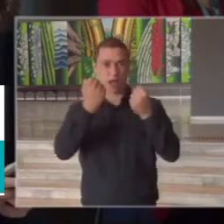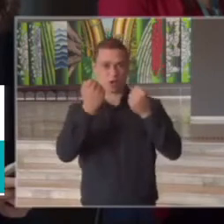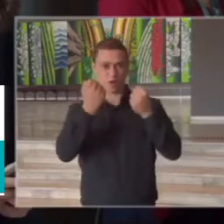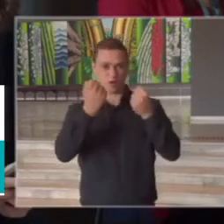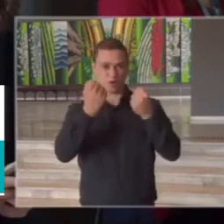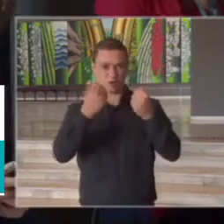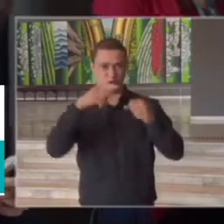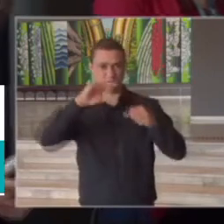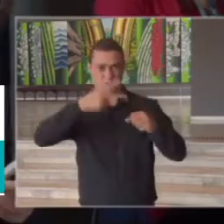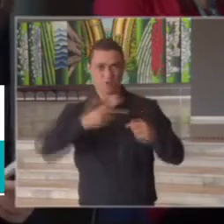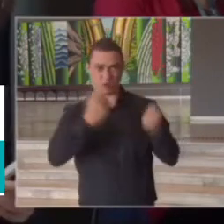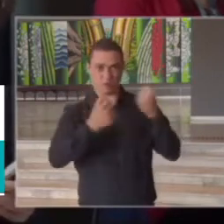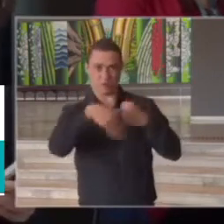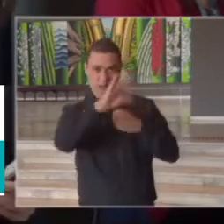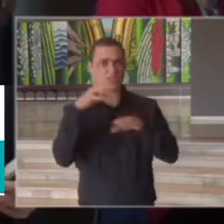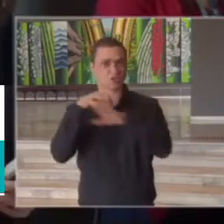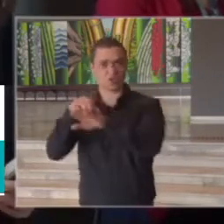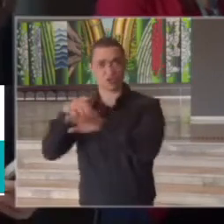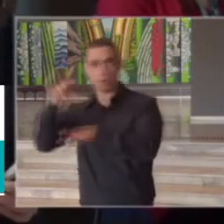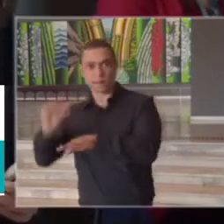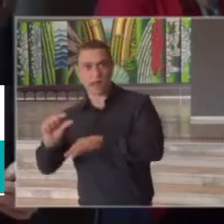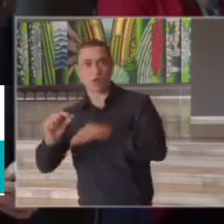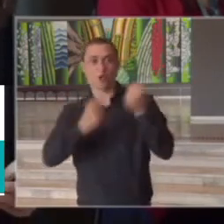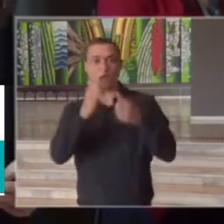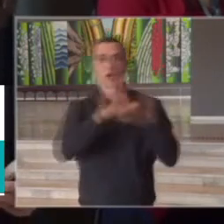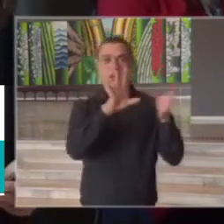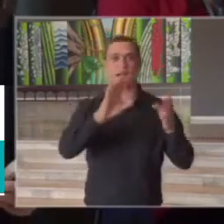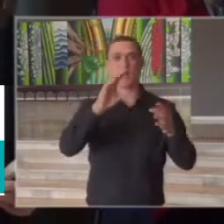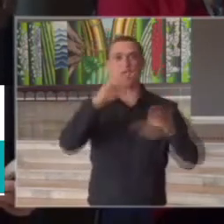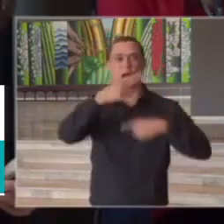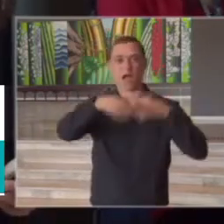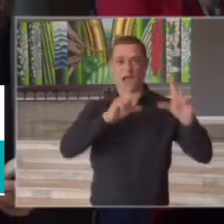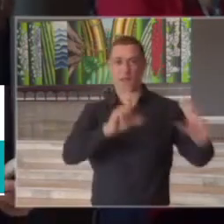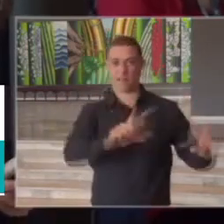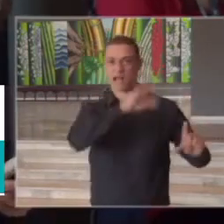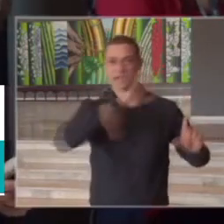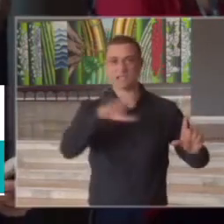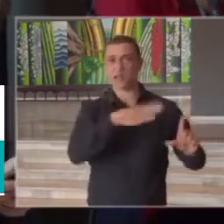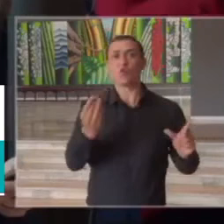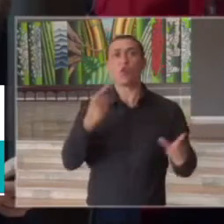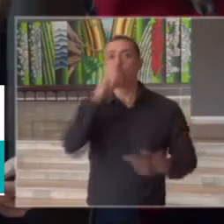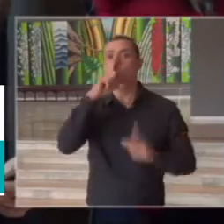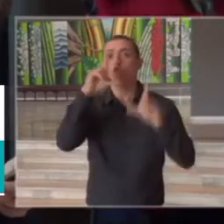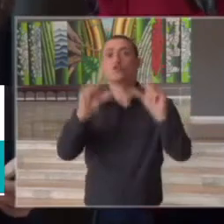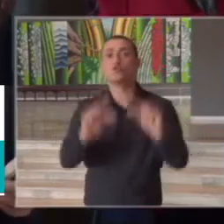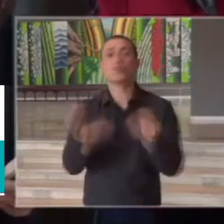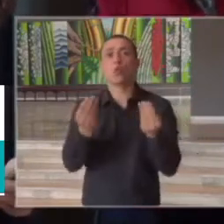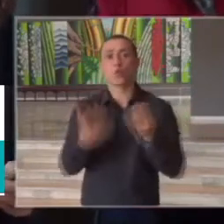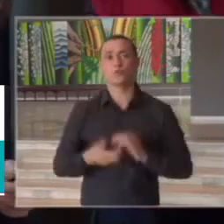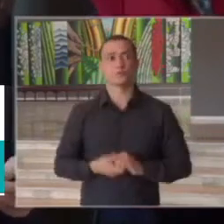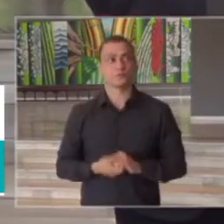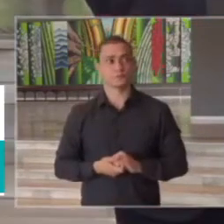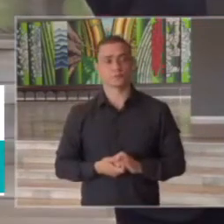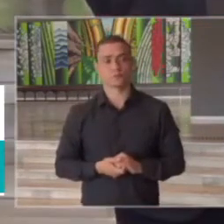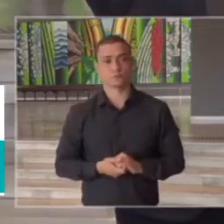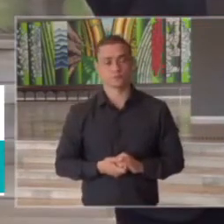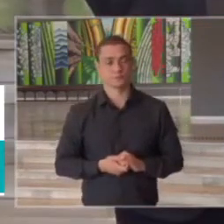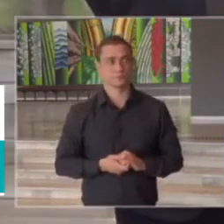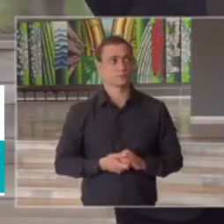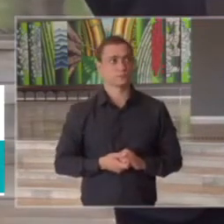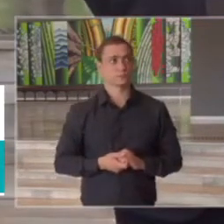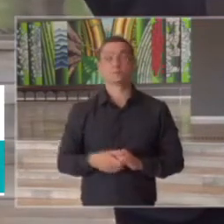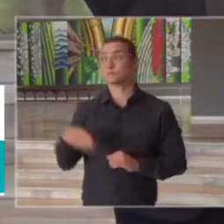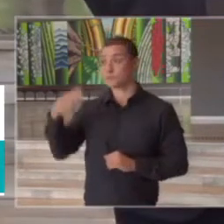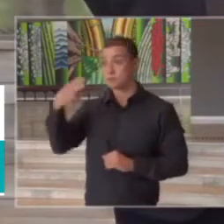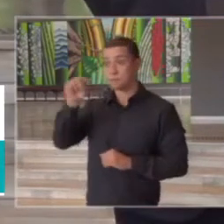pessoas usem os carros em vez do transporte público como diminuir esse risco para a população Maria